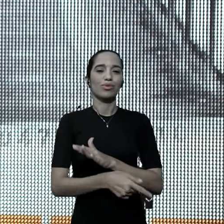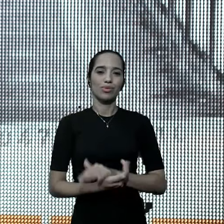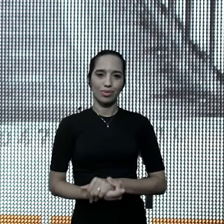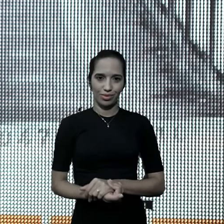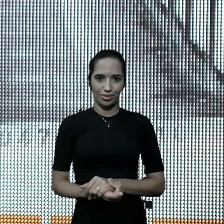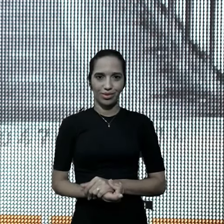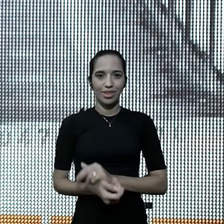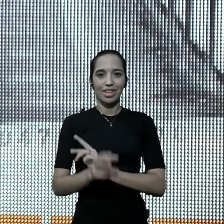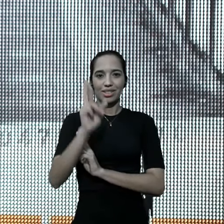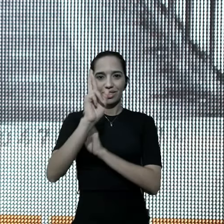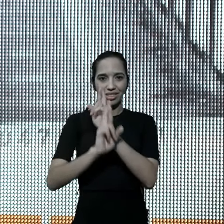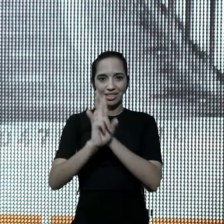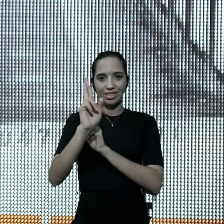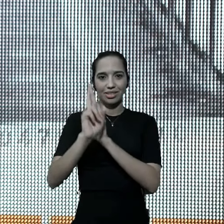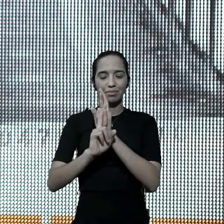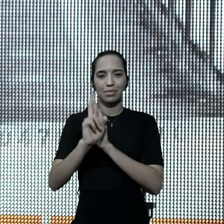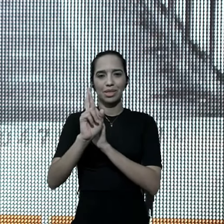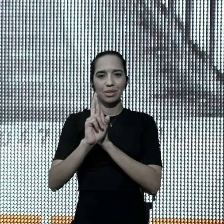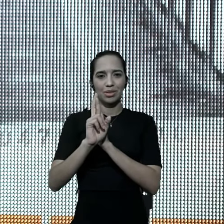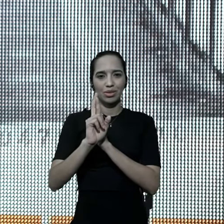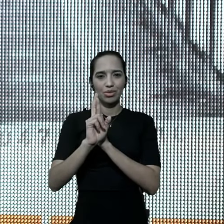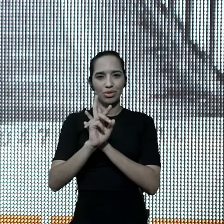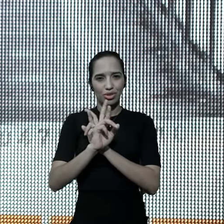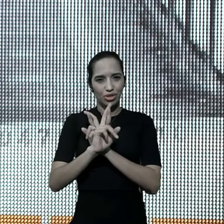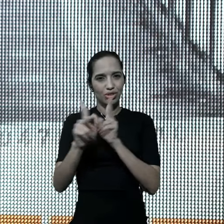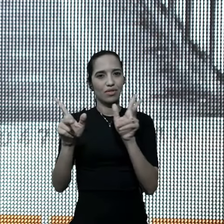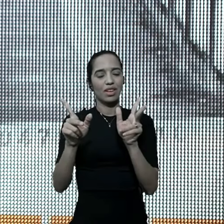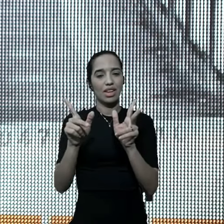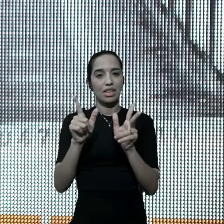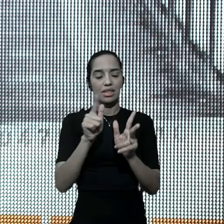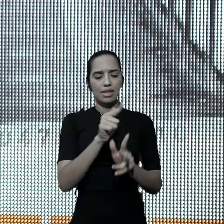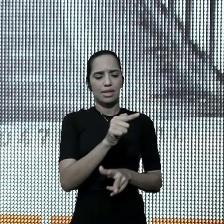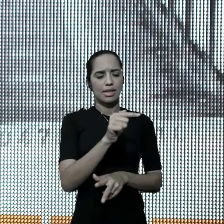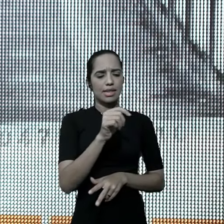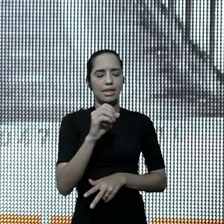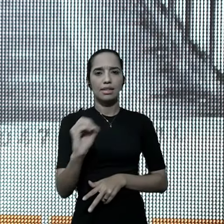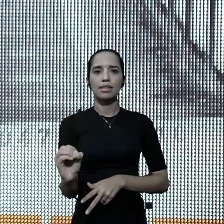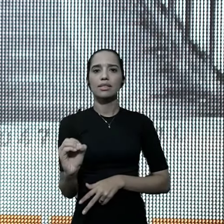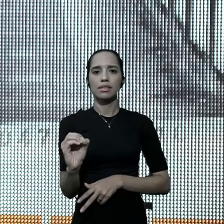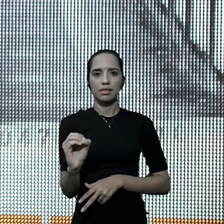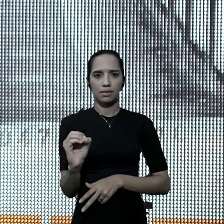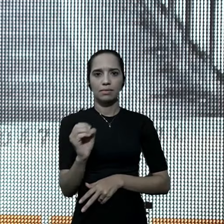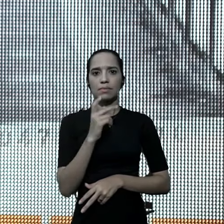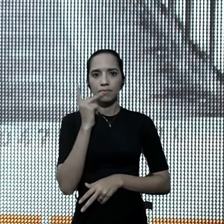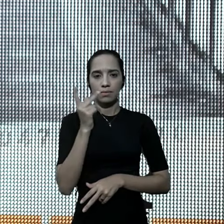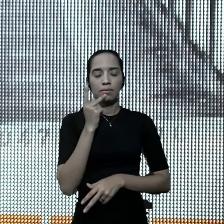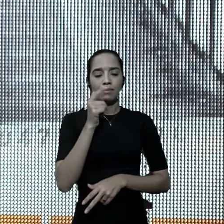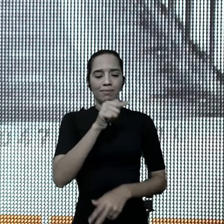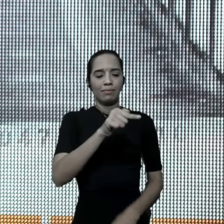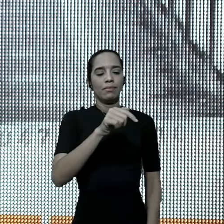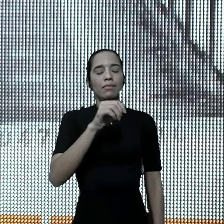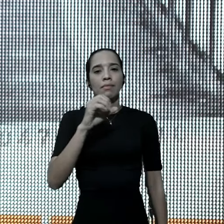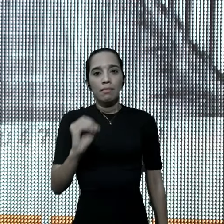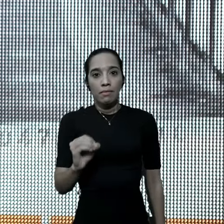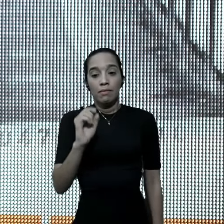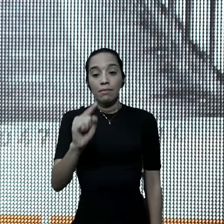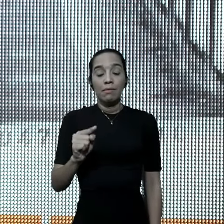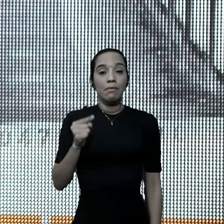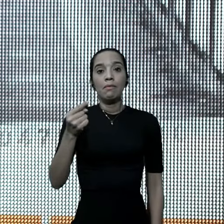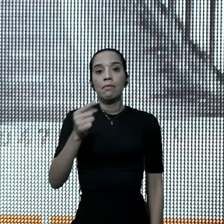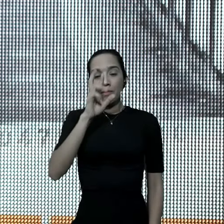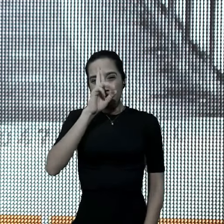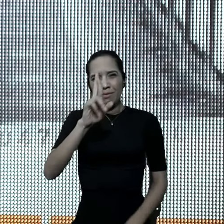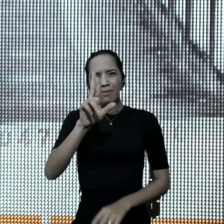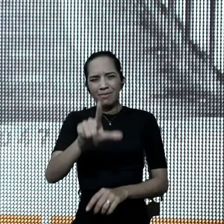um outro nível, de relacionamento, estava ali, entre os setenta, a Bíblia fala, claramente, desses setenta, depois disso, o Senhor